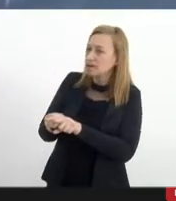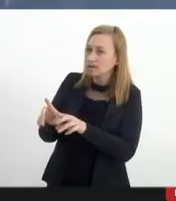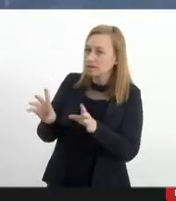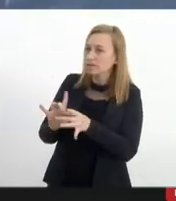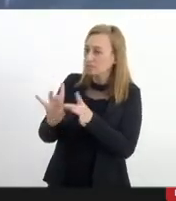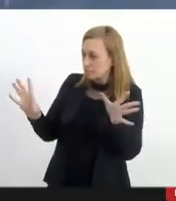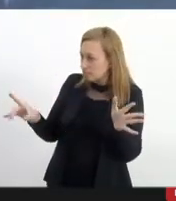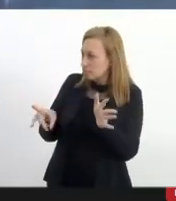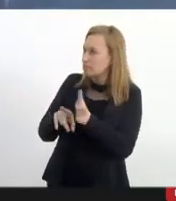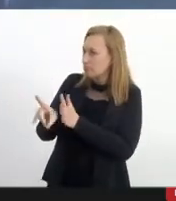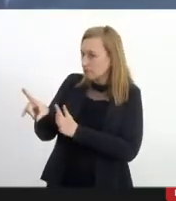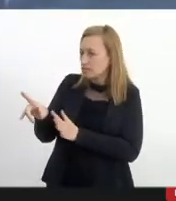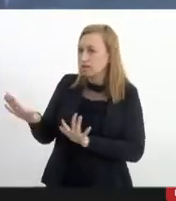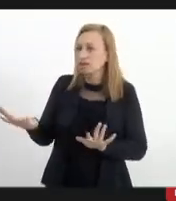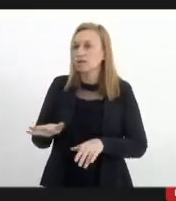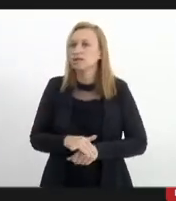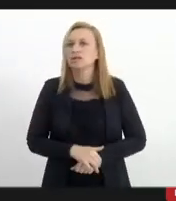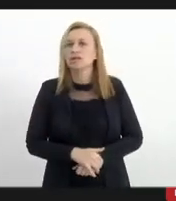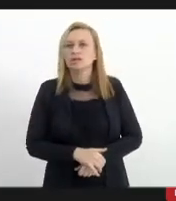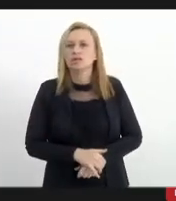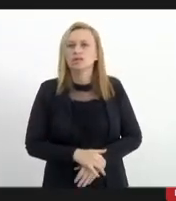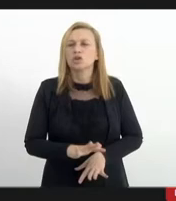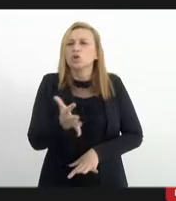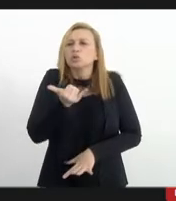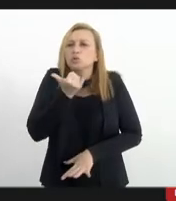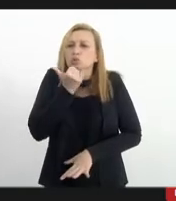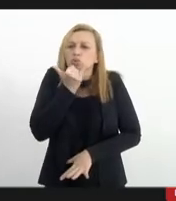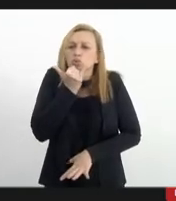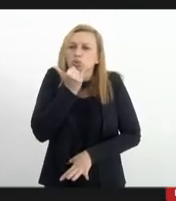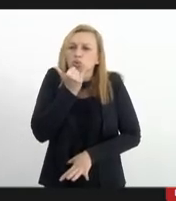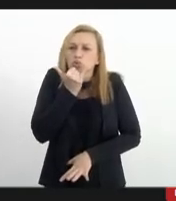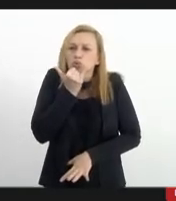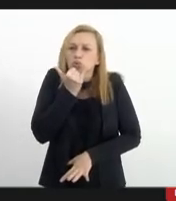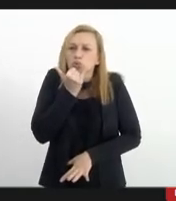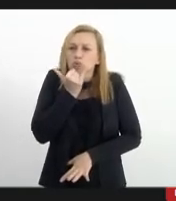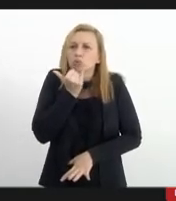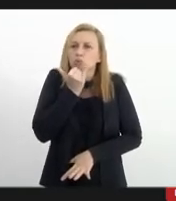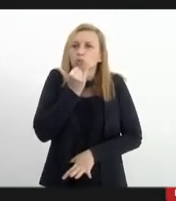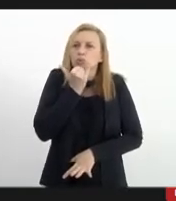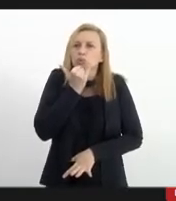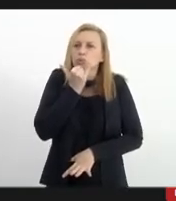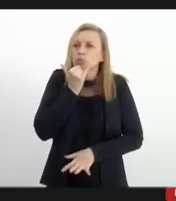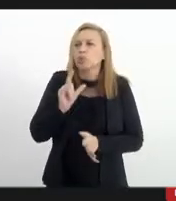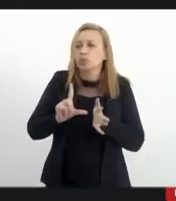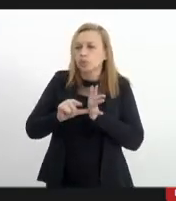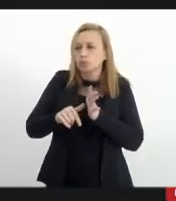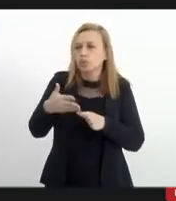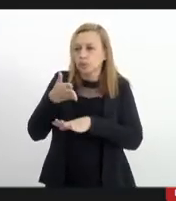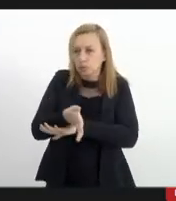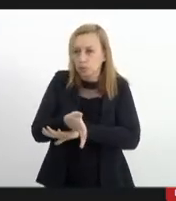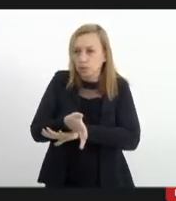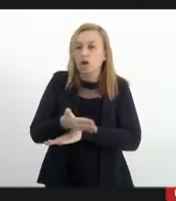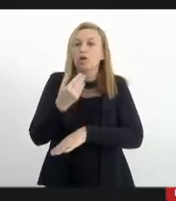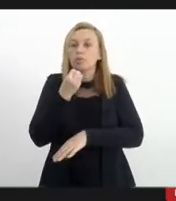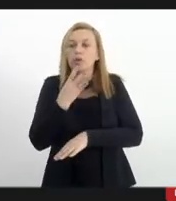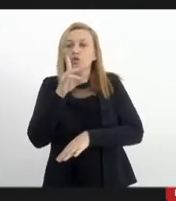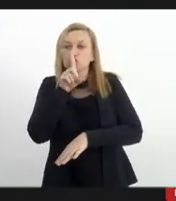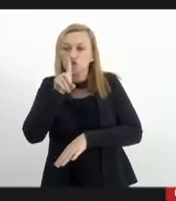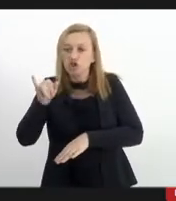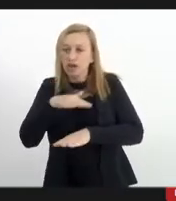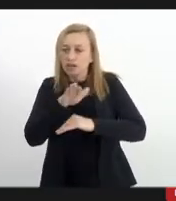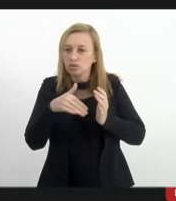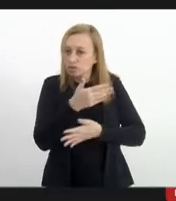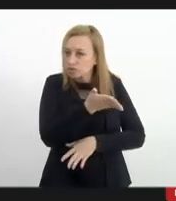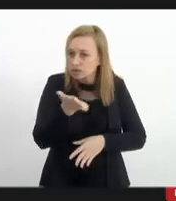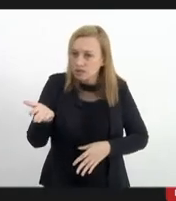à vontade para... Desculpa, só o atraso de acessar o link. Bom dia, Dani, bom dia os mais participantes, doutor Rodrigo, sempre um